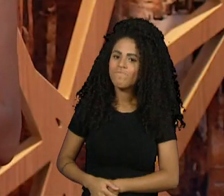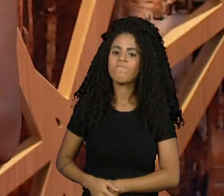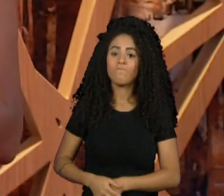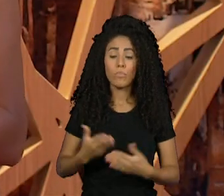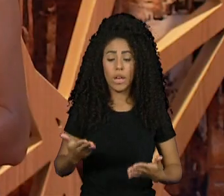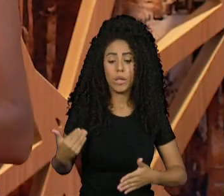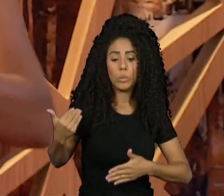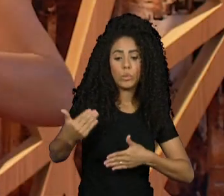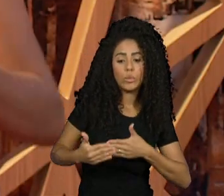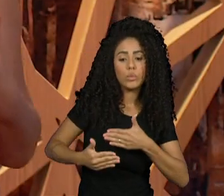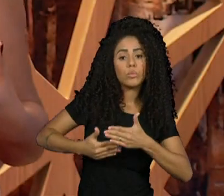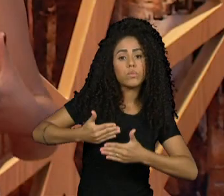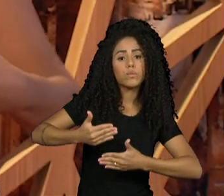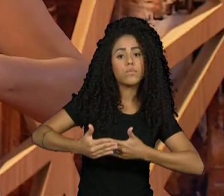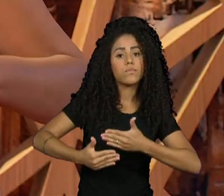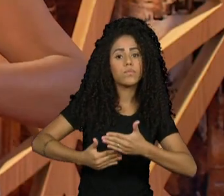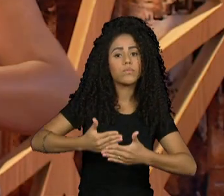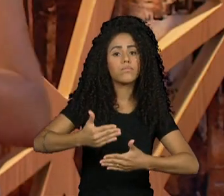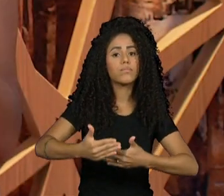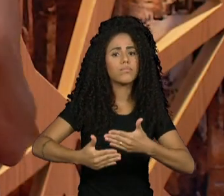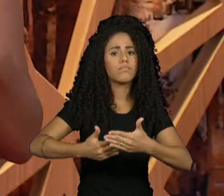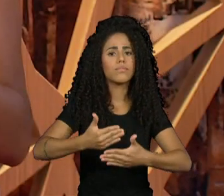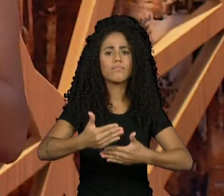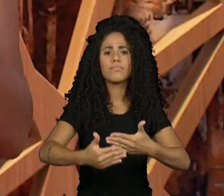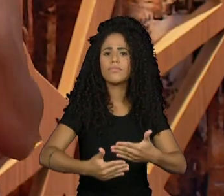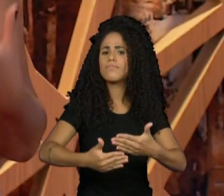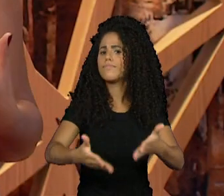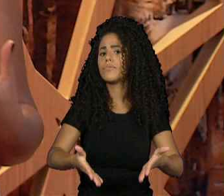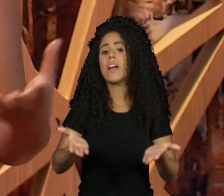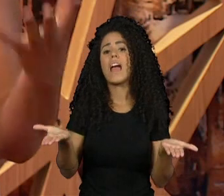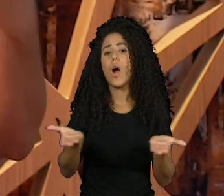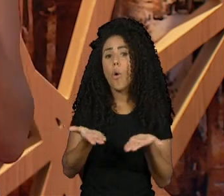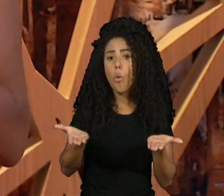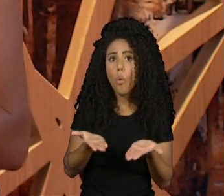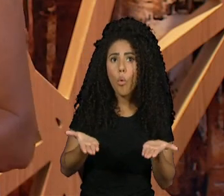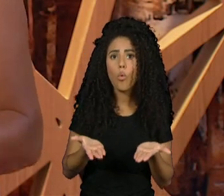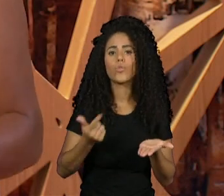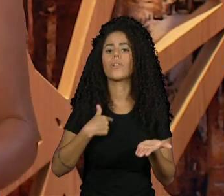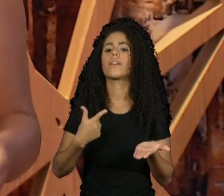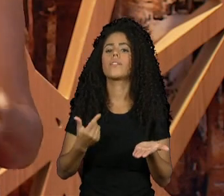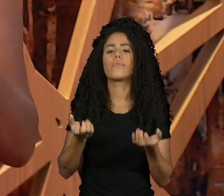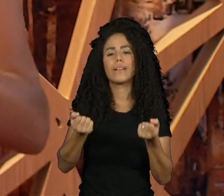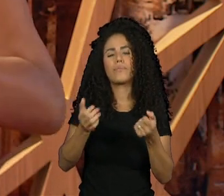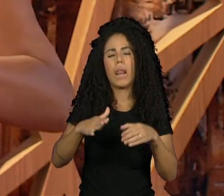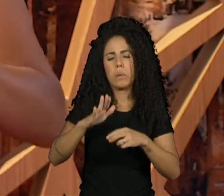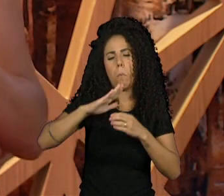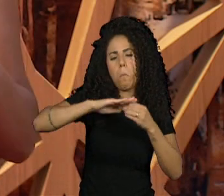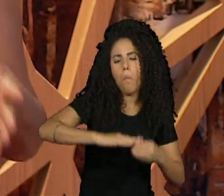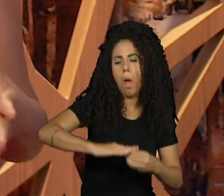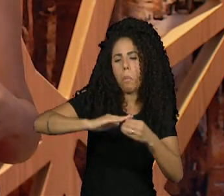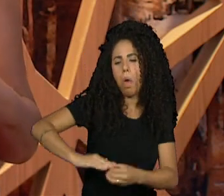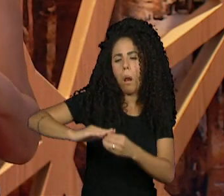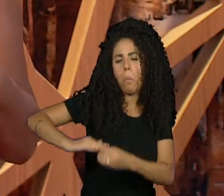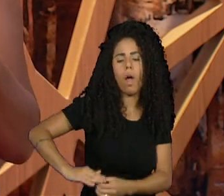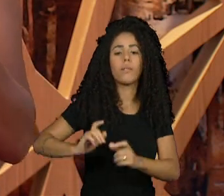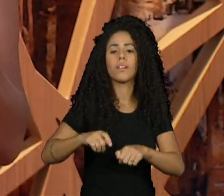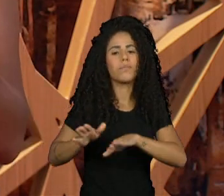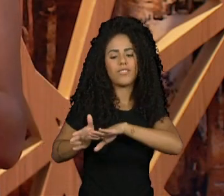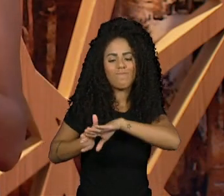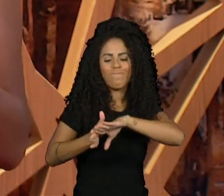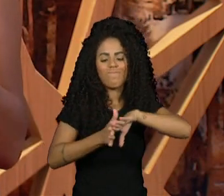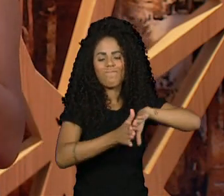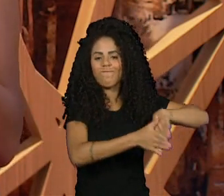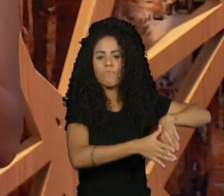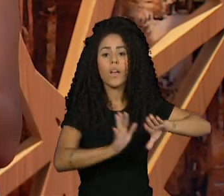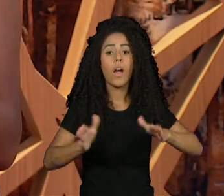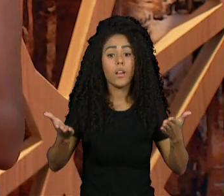avançando, apesar dessa onda horrorosa que quer nos puxar para baixo e dizer que não é possível. Quando a